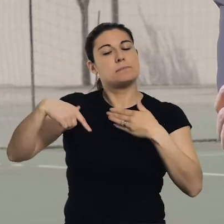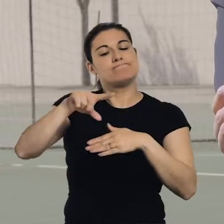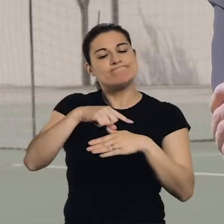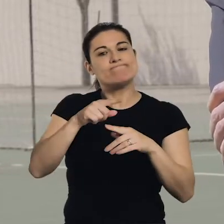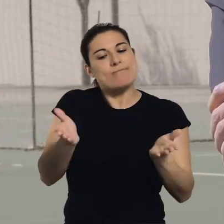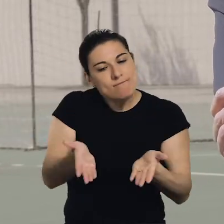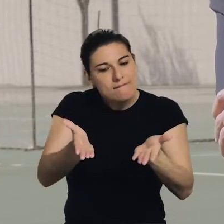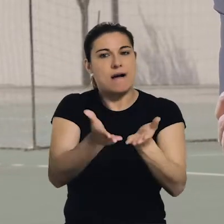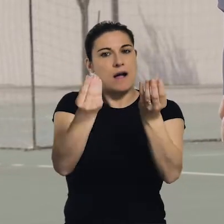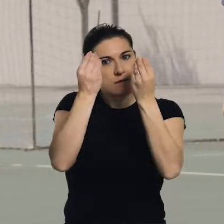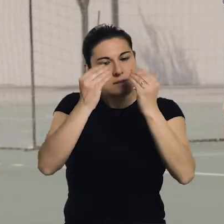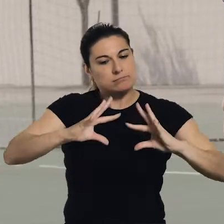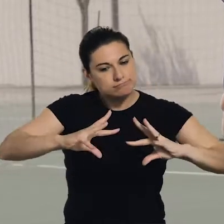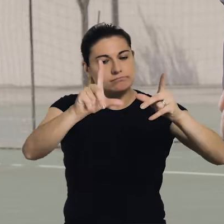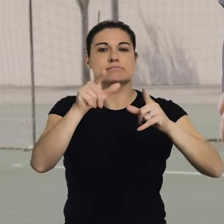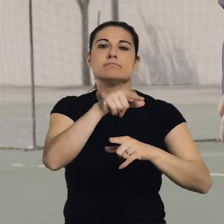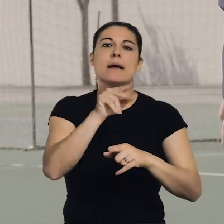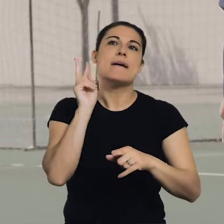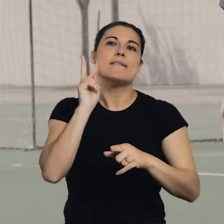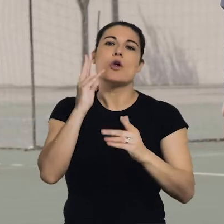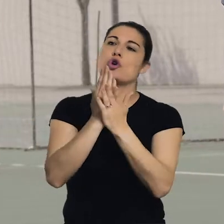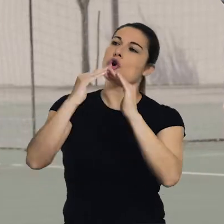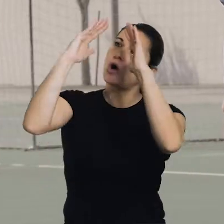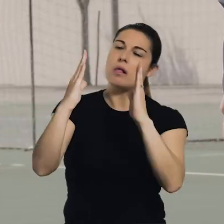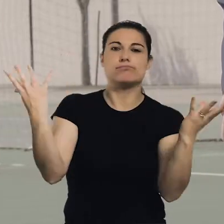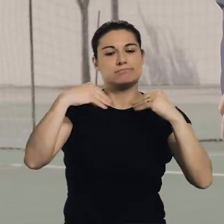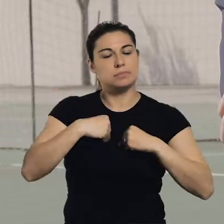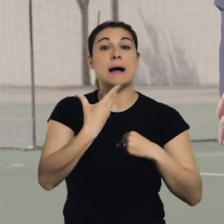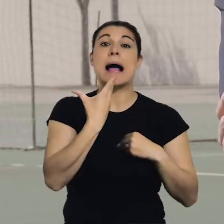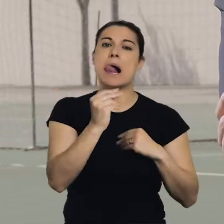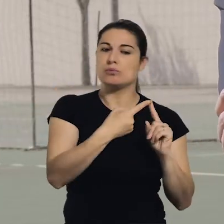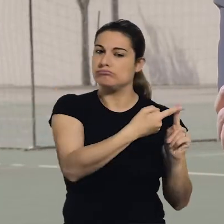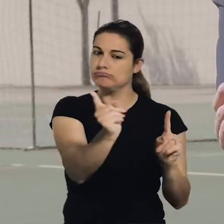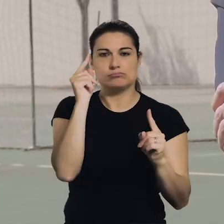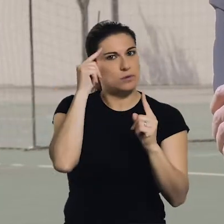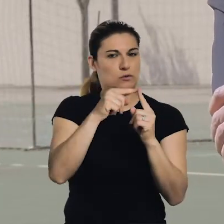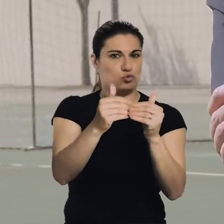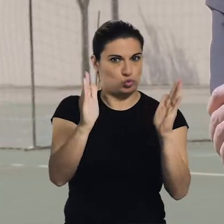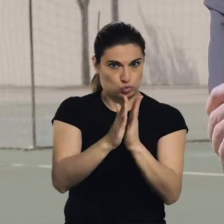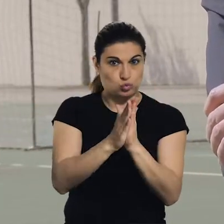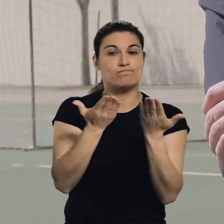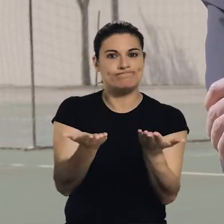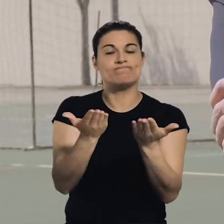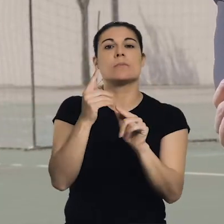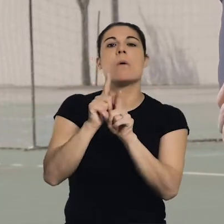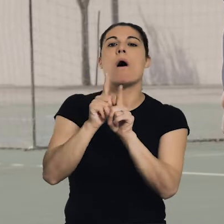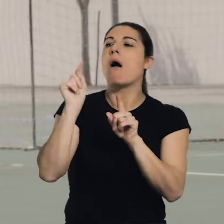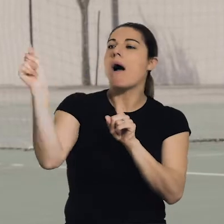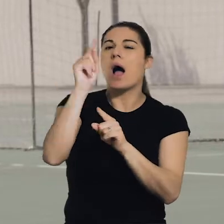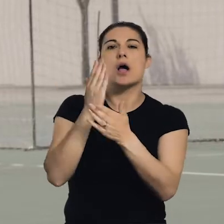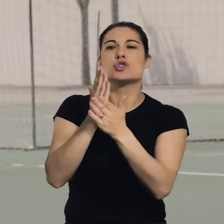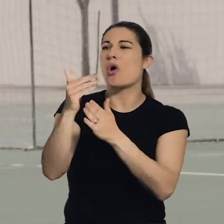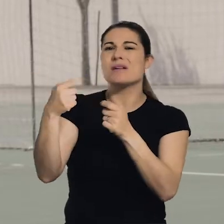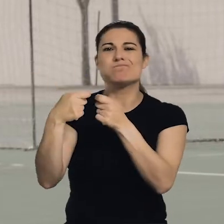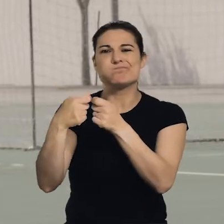início de promover a formação, o desenvolvimento e a apropriação de valores da escola para todos os alunos, também aqueles